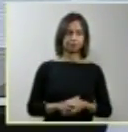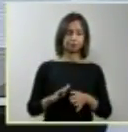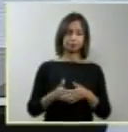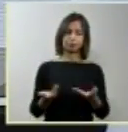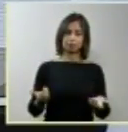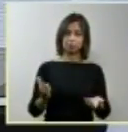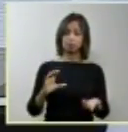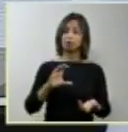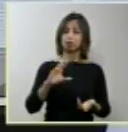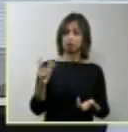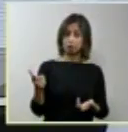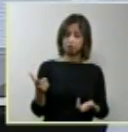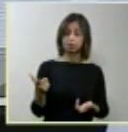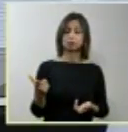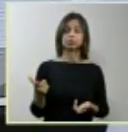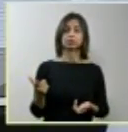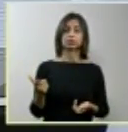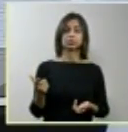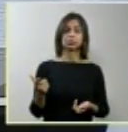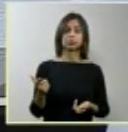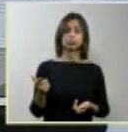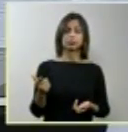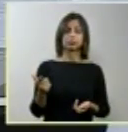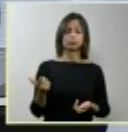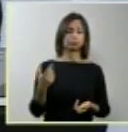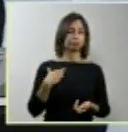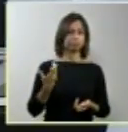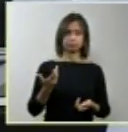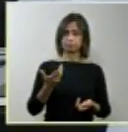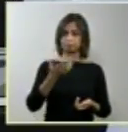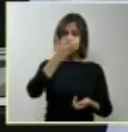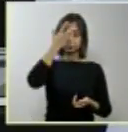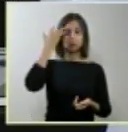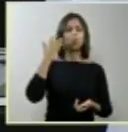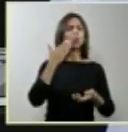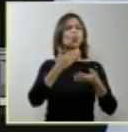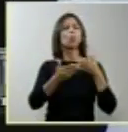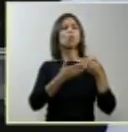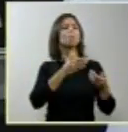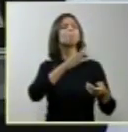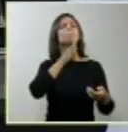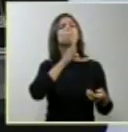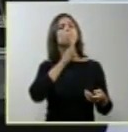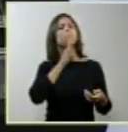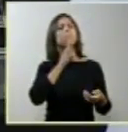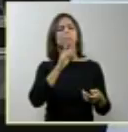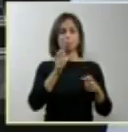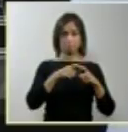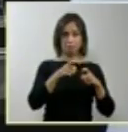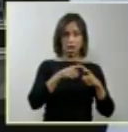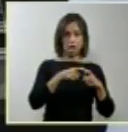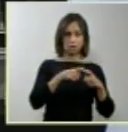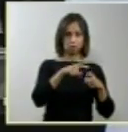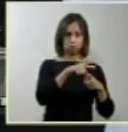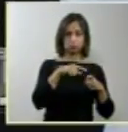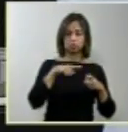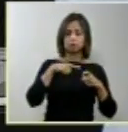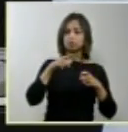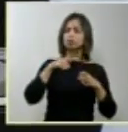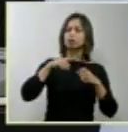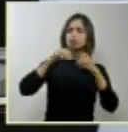Evidentemente, qualquer médico, e já foi dito aqui, vai respeitar